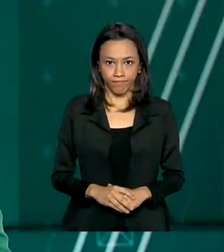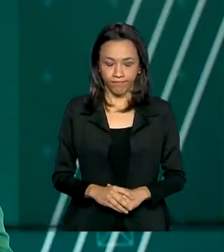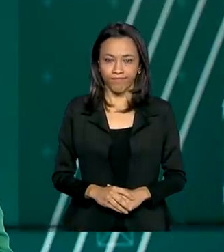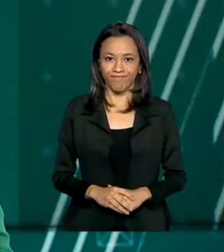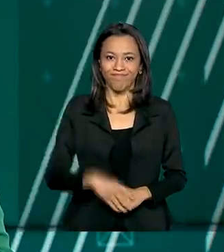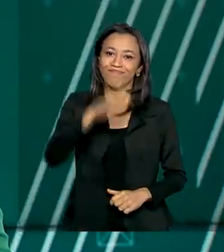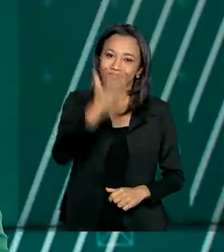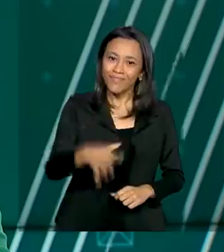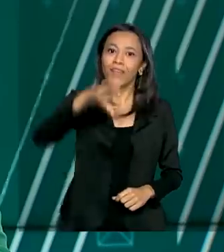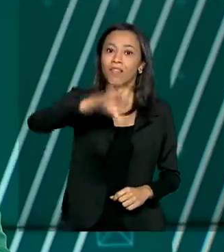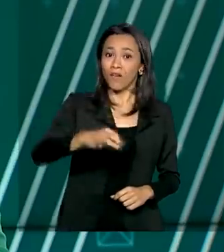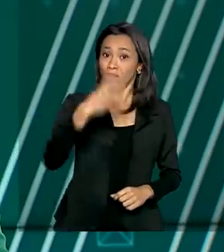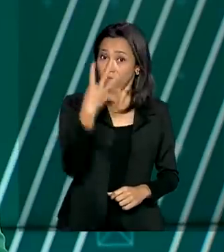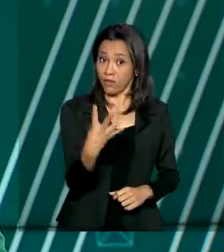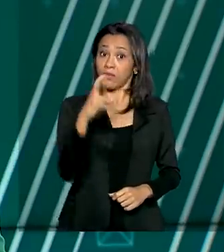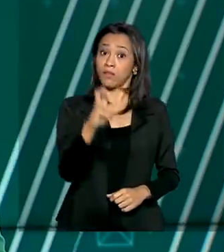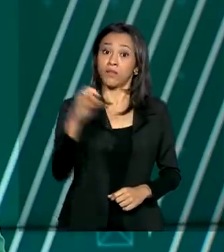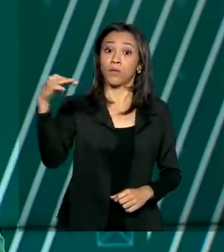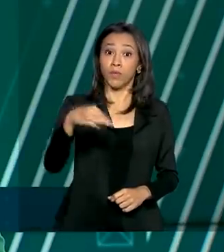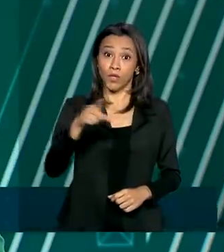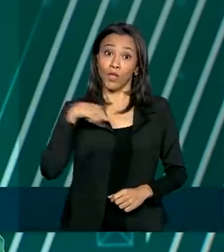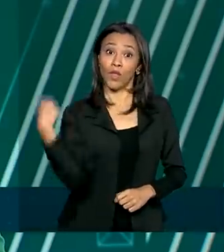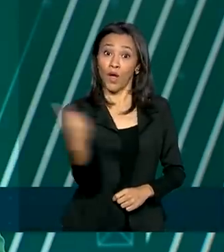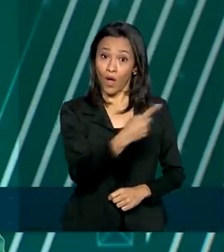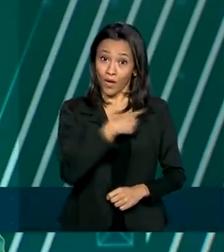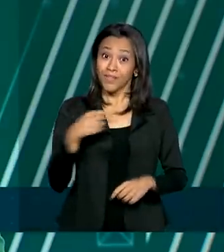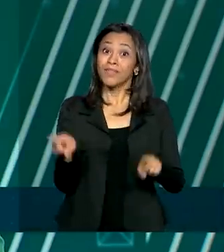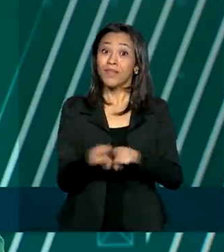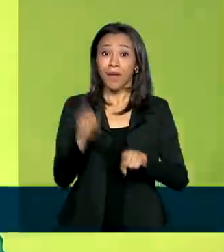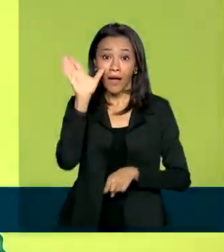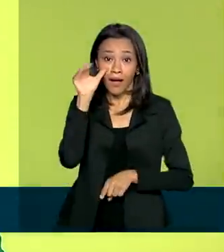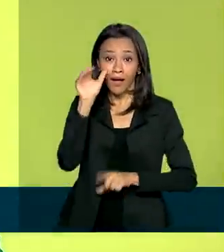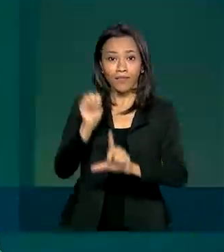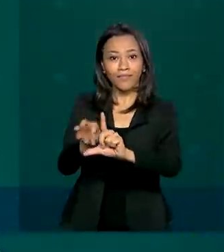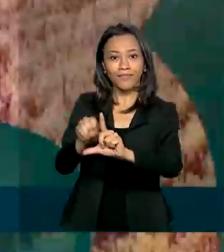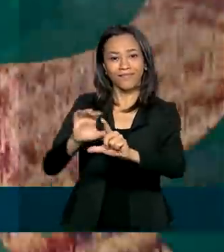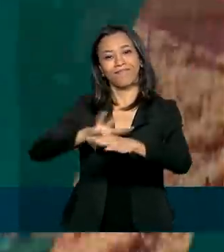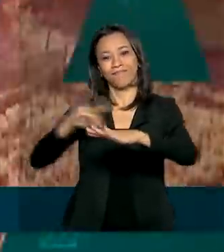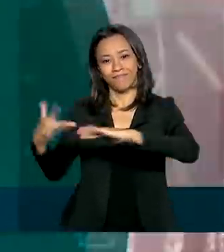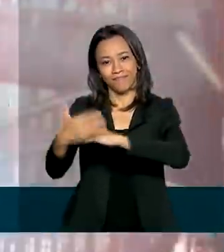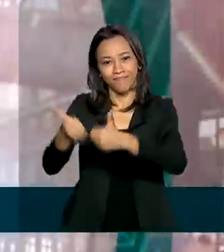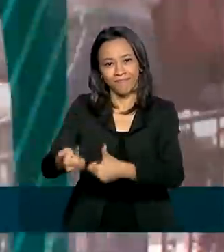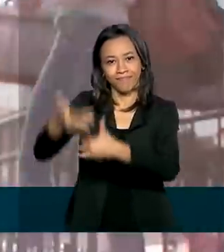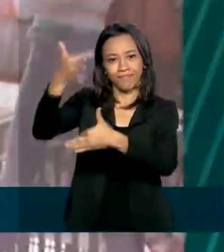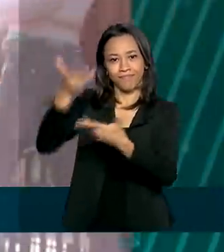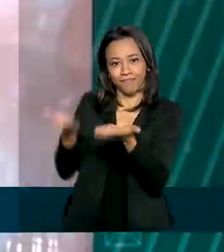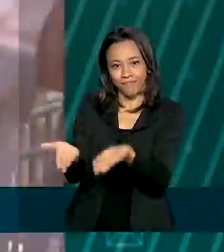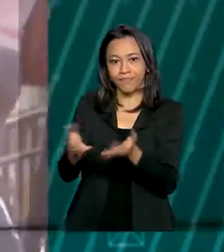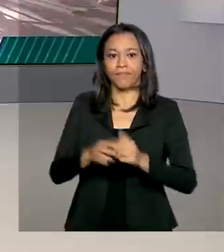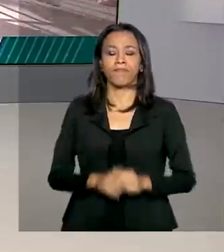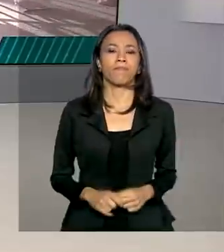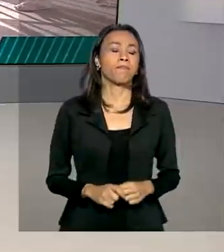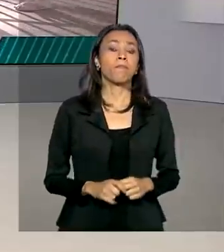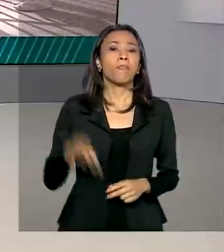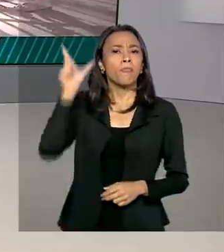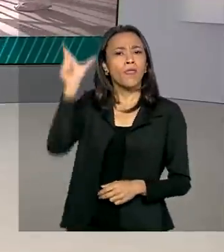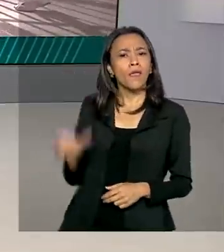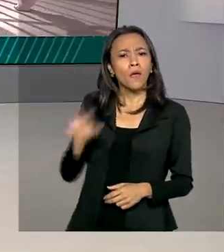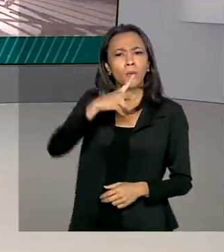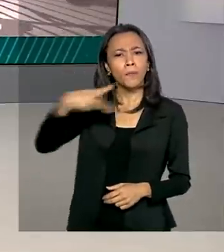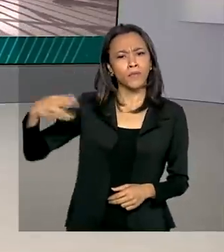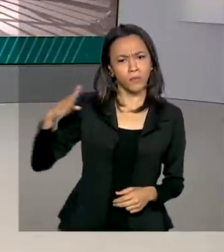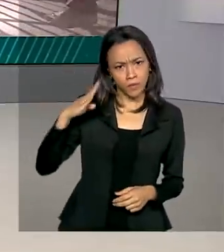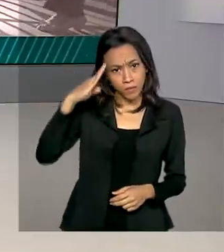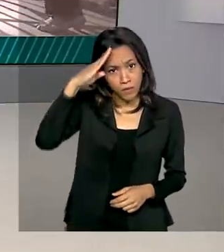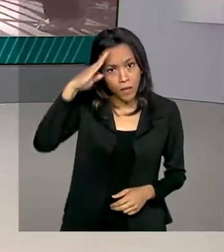São 9 horas e 45 minutos. Nós estamos ao vivo também pelas redes sociais. O presidente